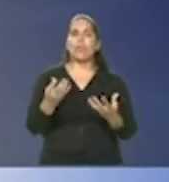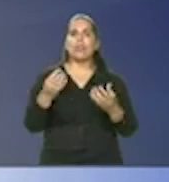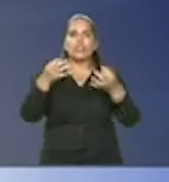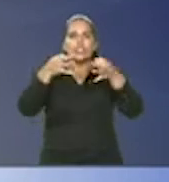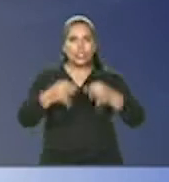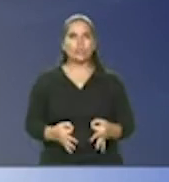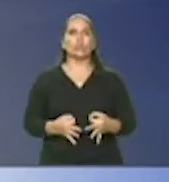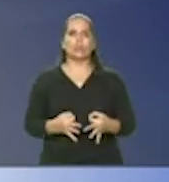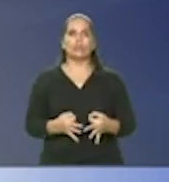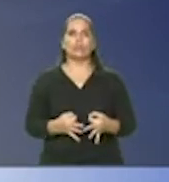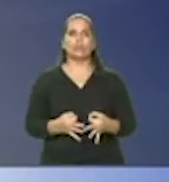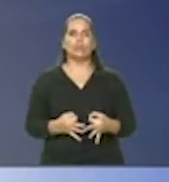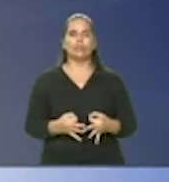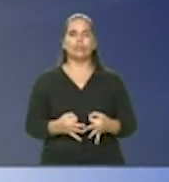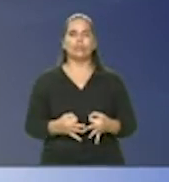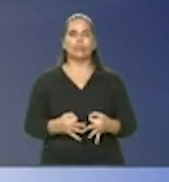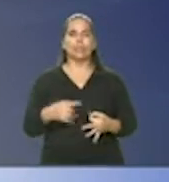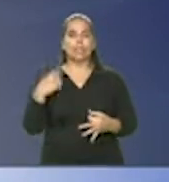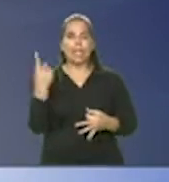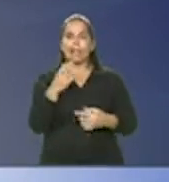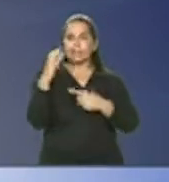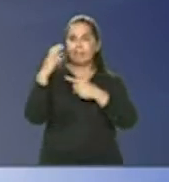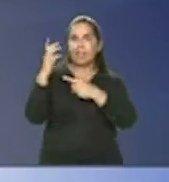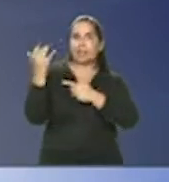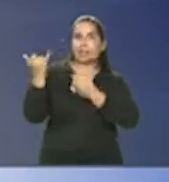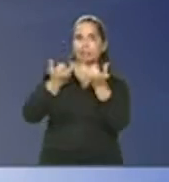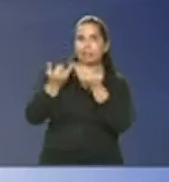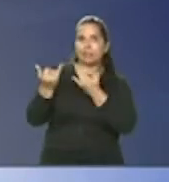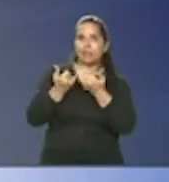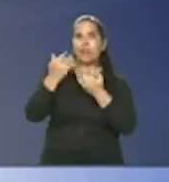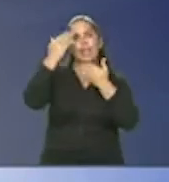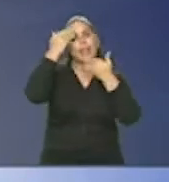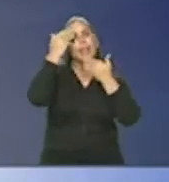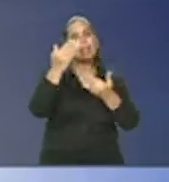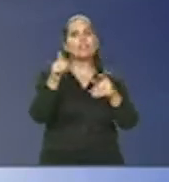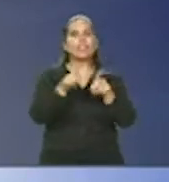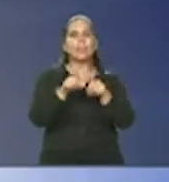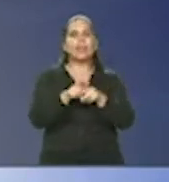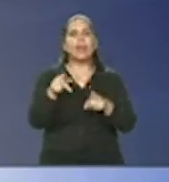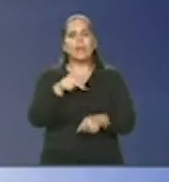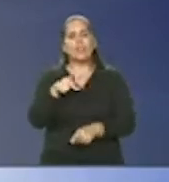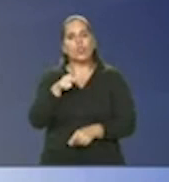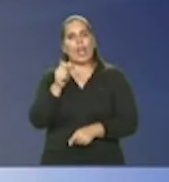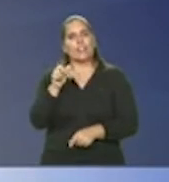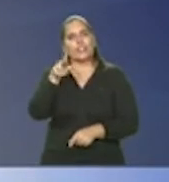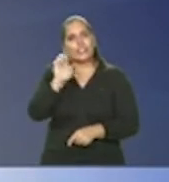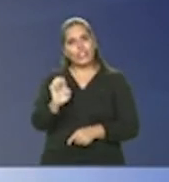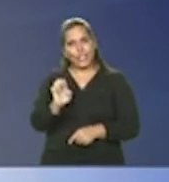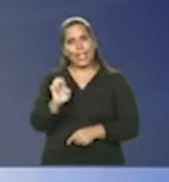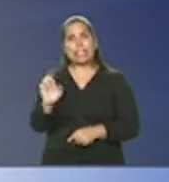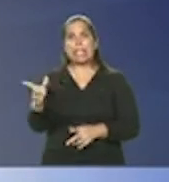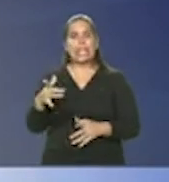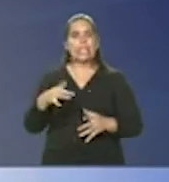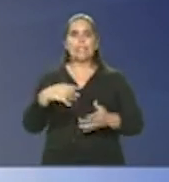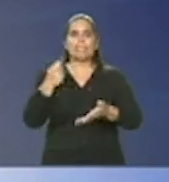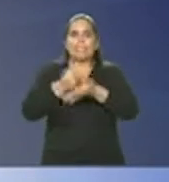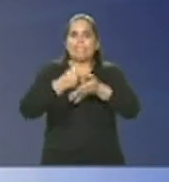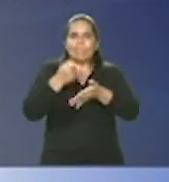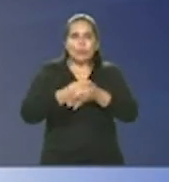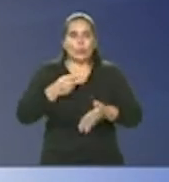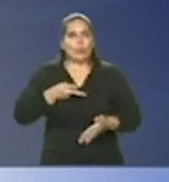corretas ouvindo a ciência agradeço muito ao professor Alexandre pela sua incansável